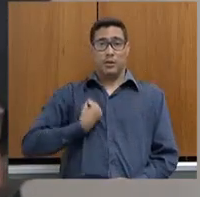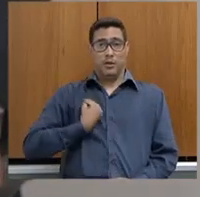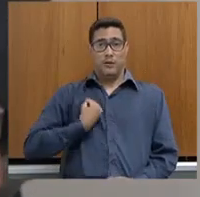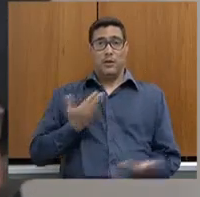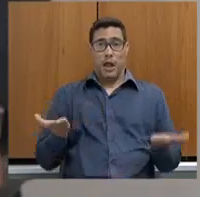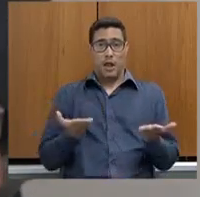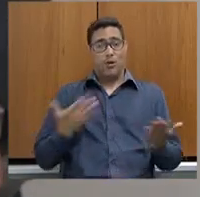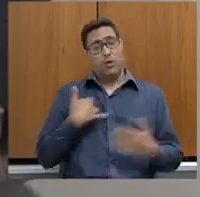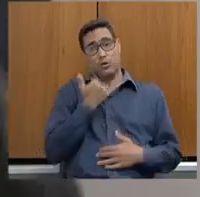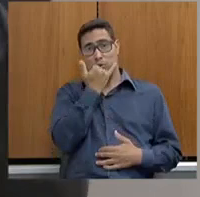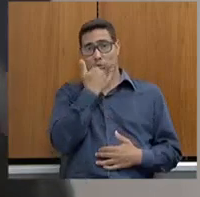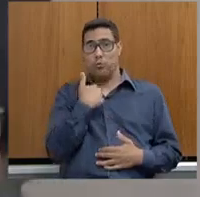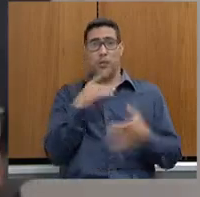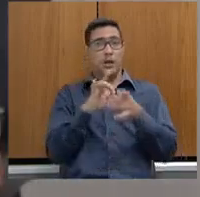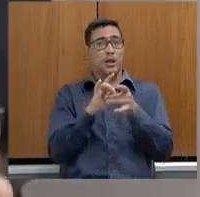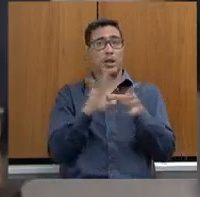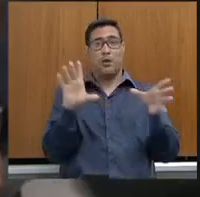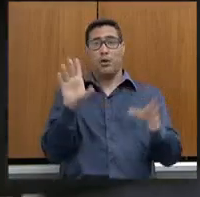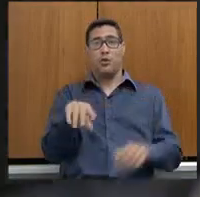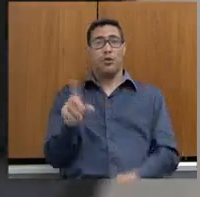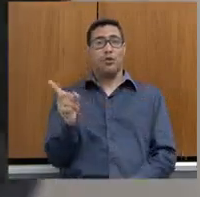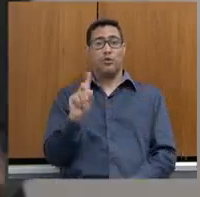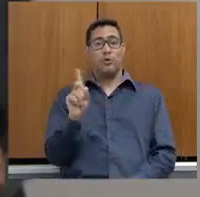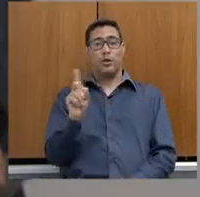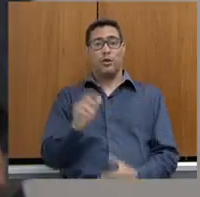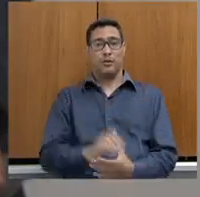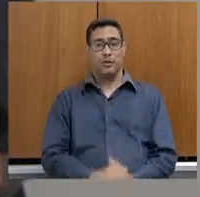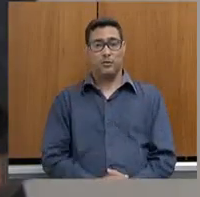O que eu estou falando aqui era o que realmente aconteceu.